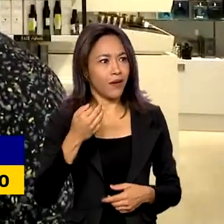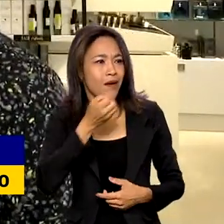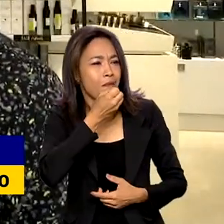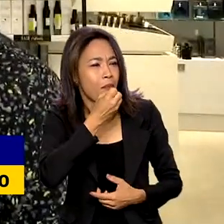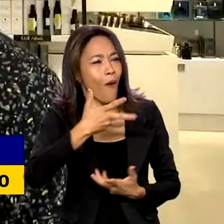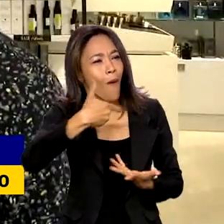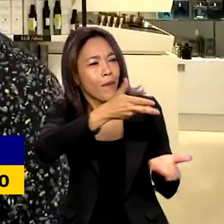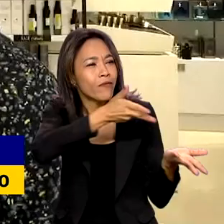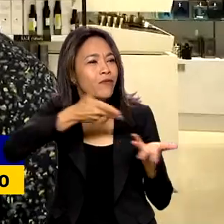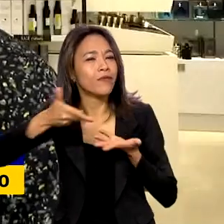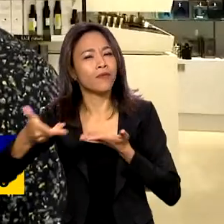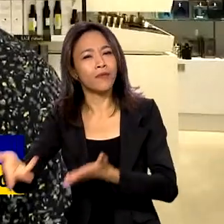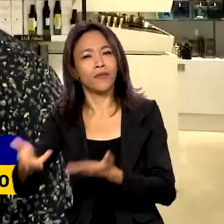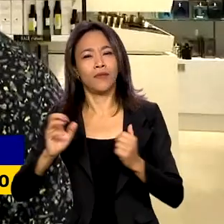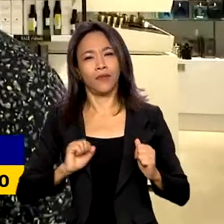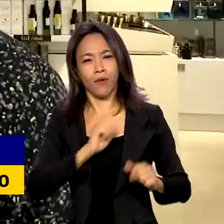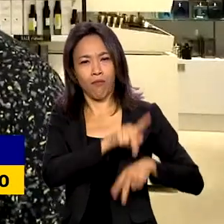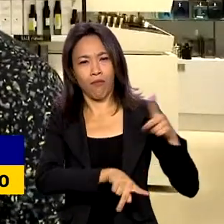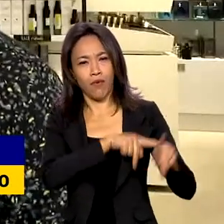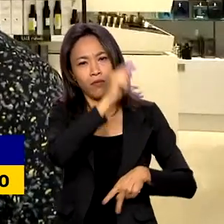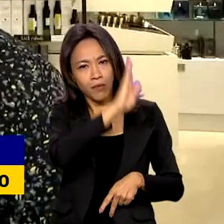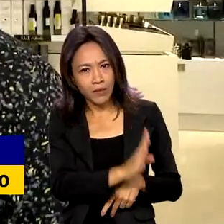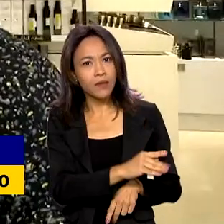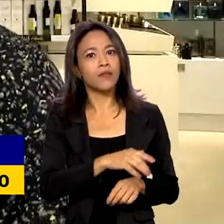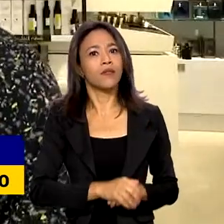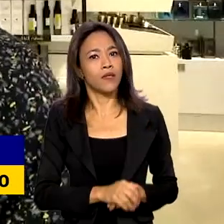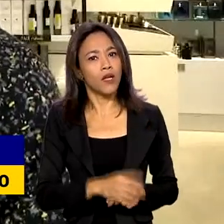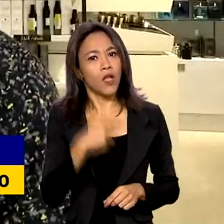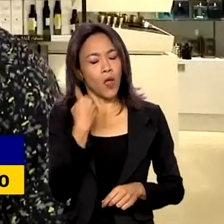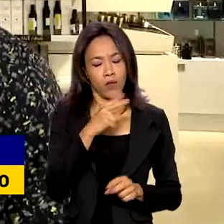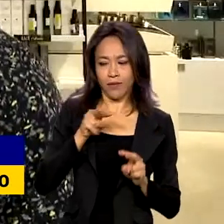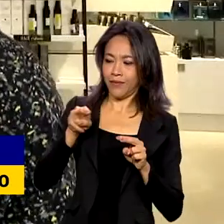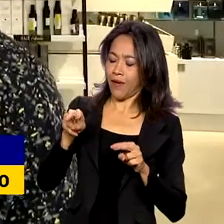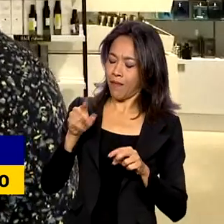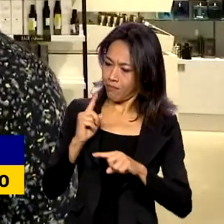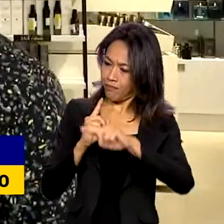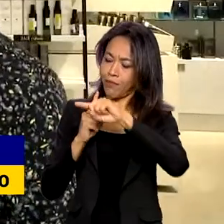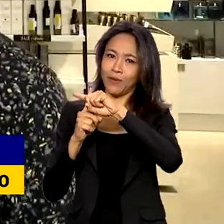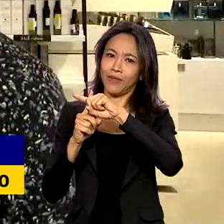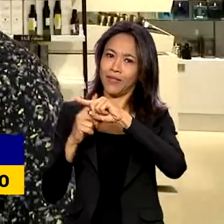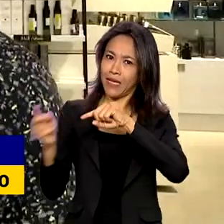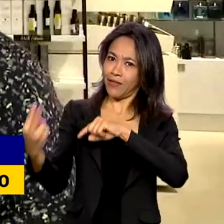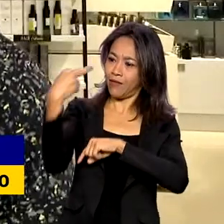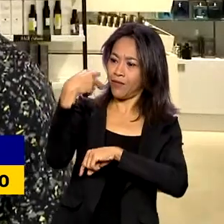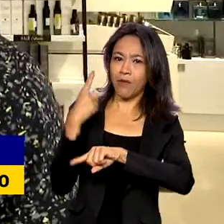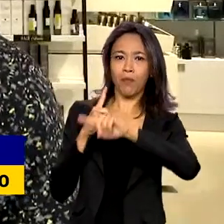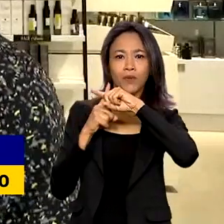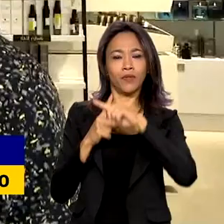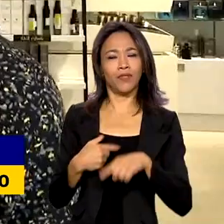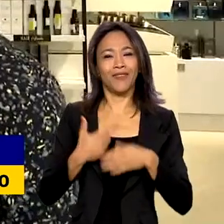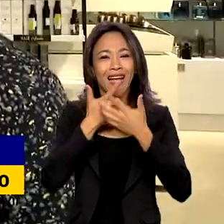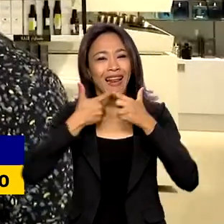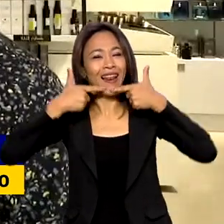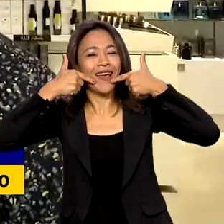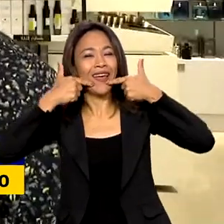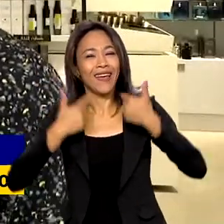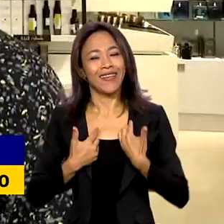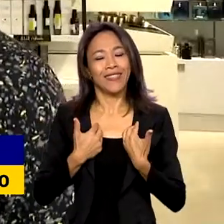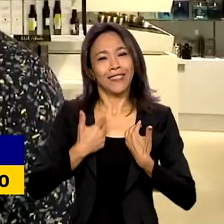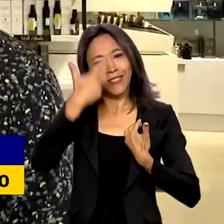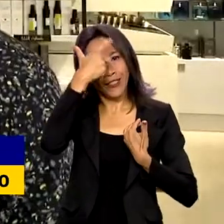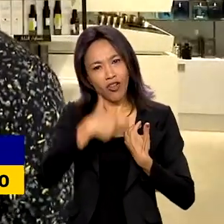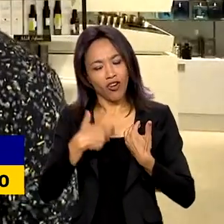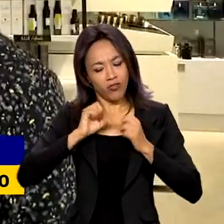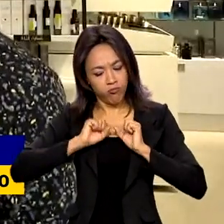relação ao brasileiro. Geralmente, nós temos uma visão positiva de pessoas alegres, simpáticas em relação ao trabalho.